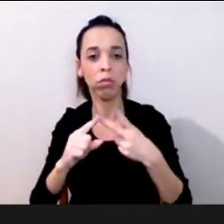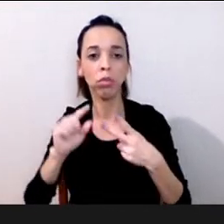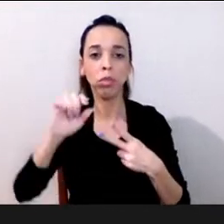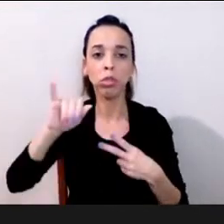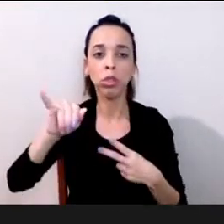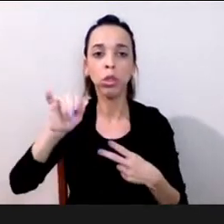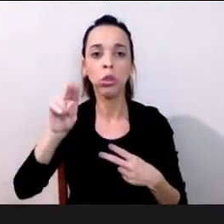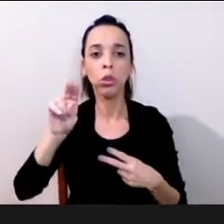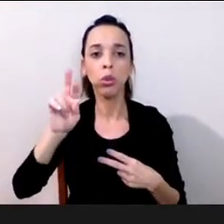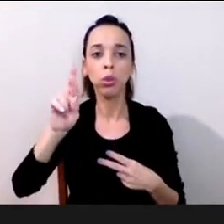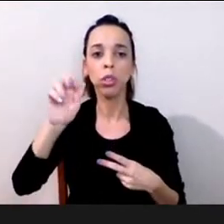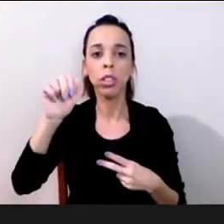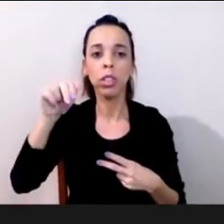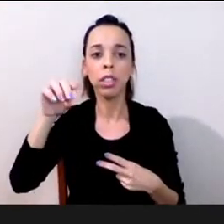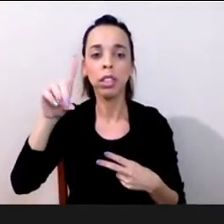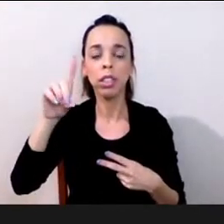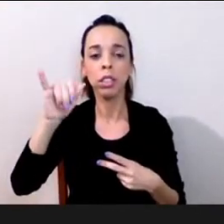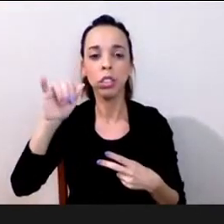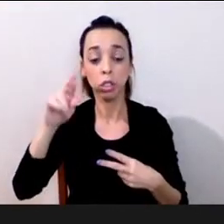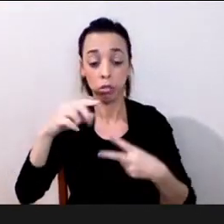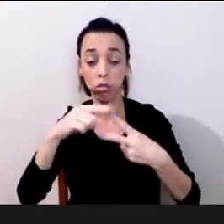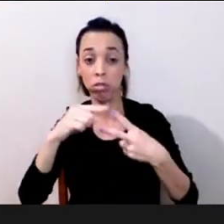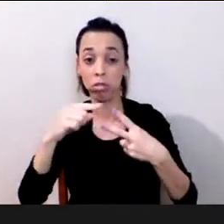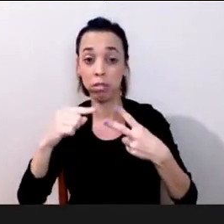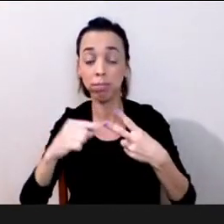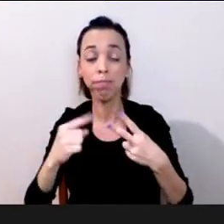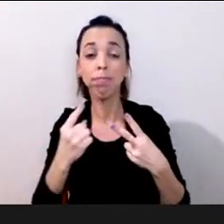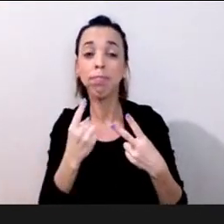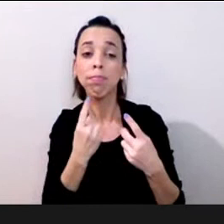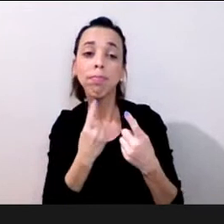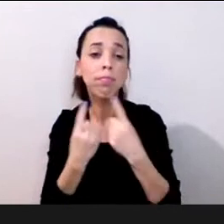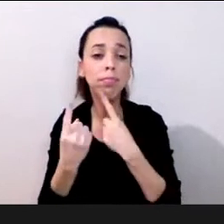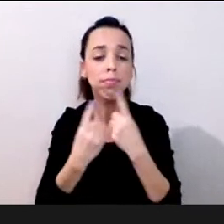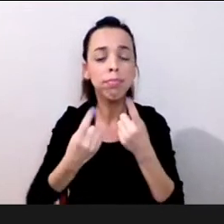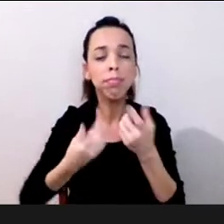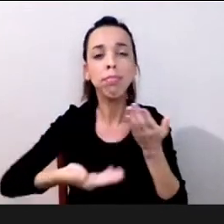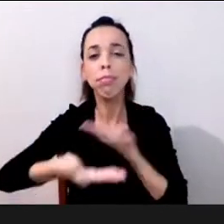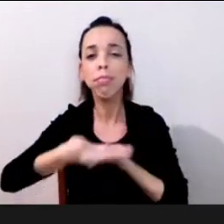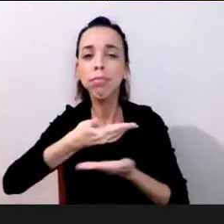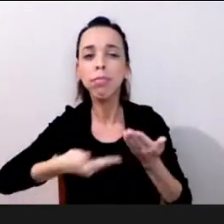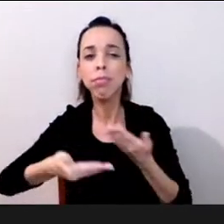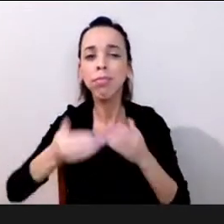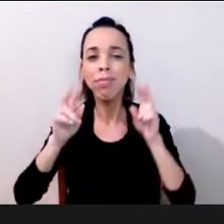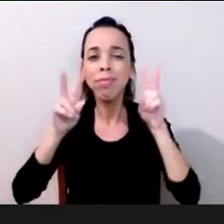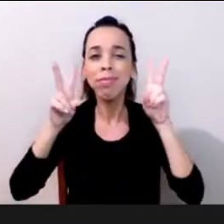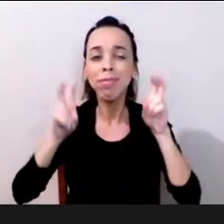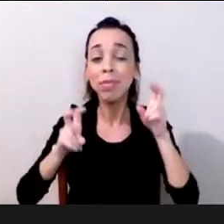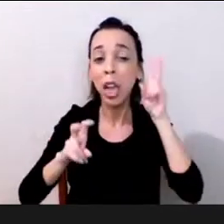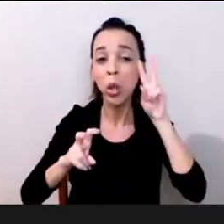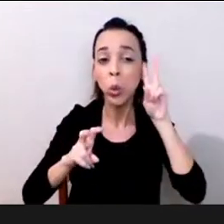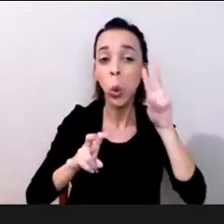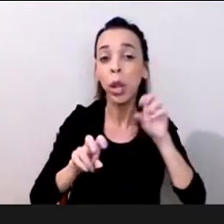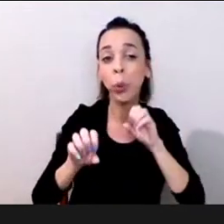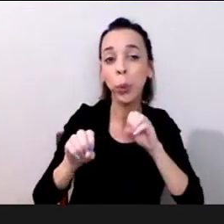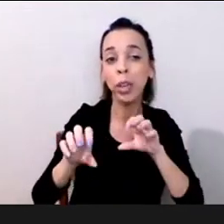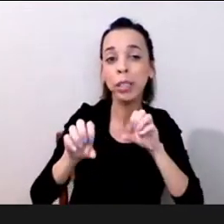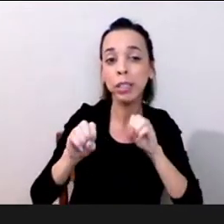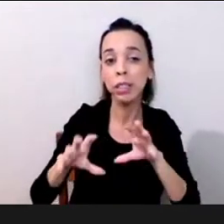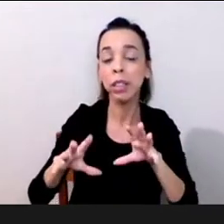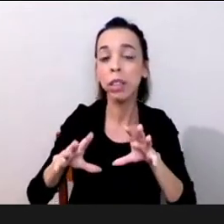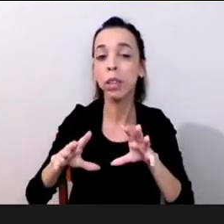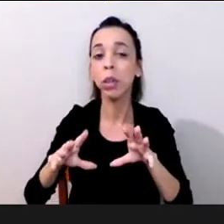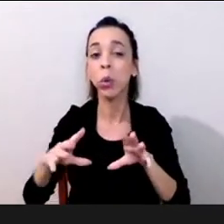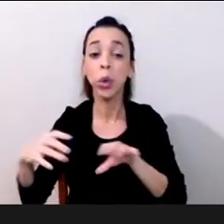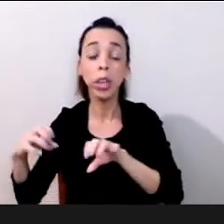reflexões sobre a conexão entre história da educação e a educação profissional